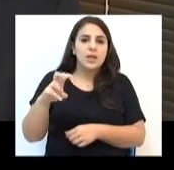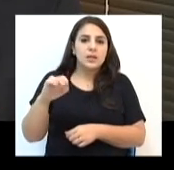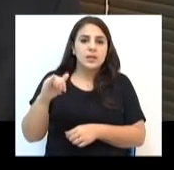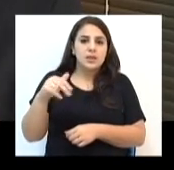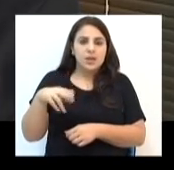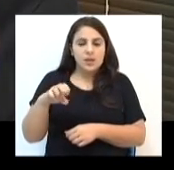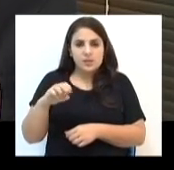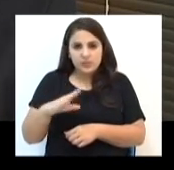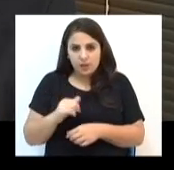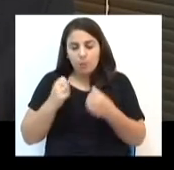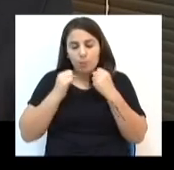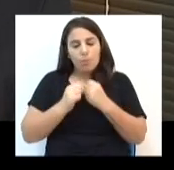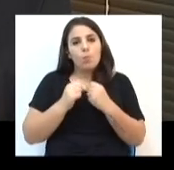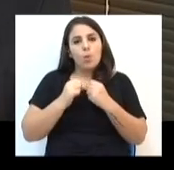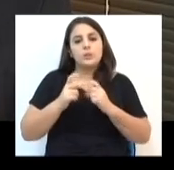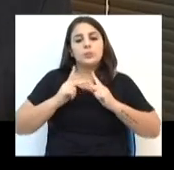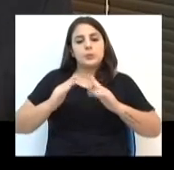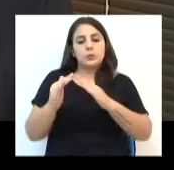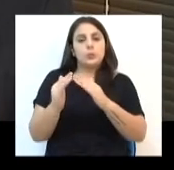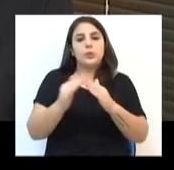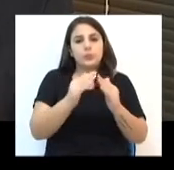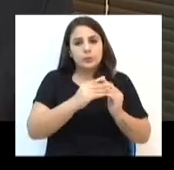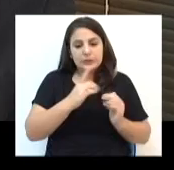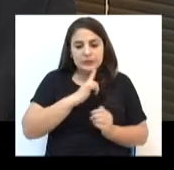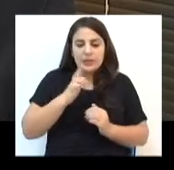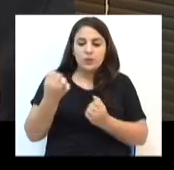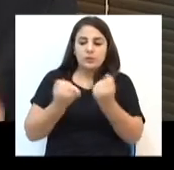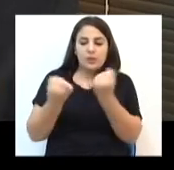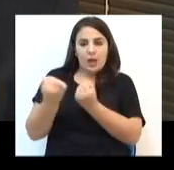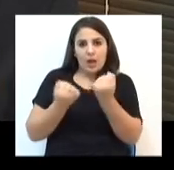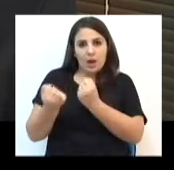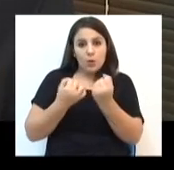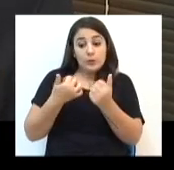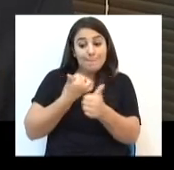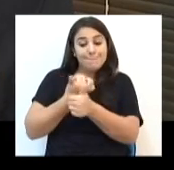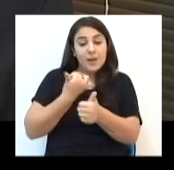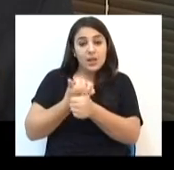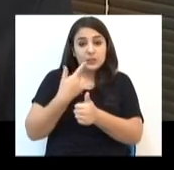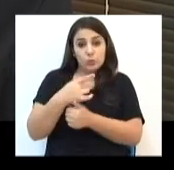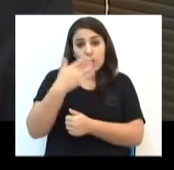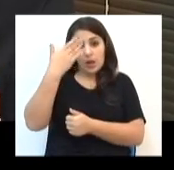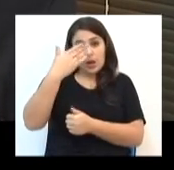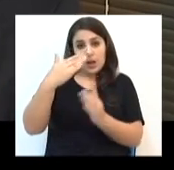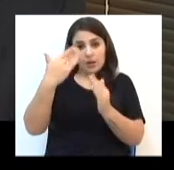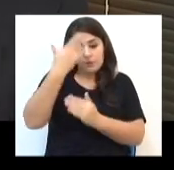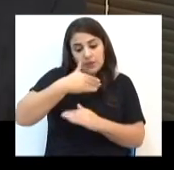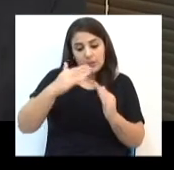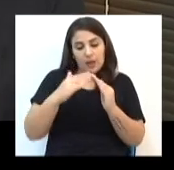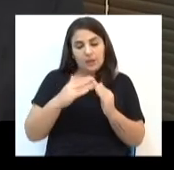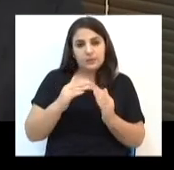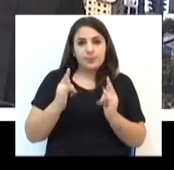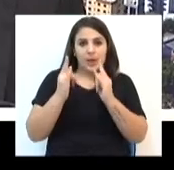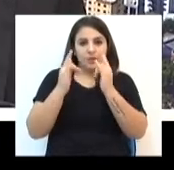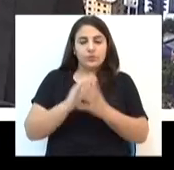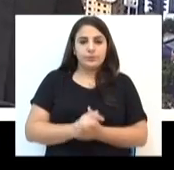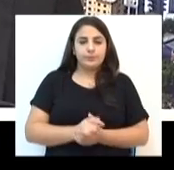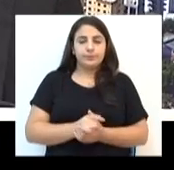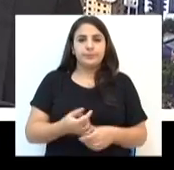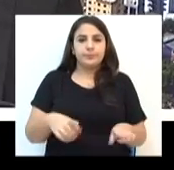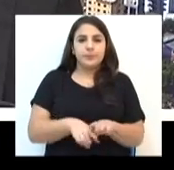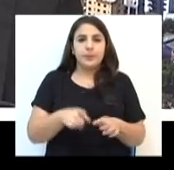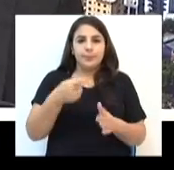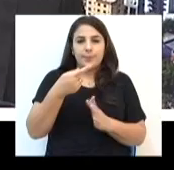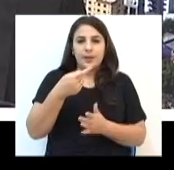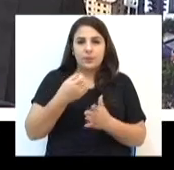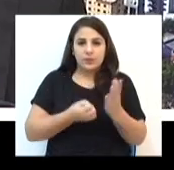possam os moradores desses locais ter os seus veículos estacionados na frente dos seus prédios. O autor